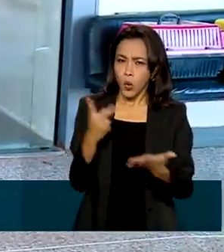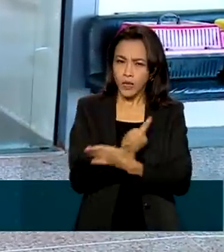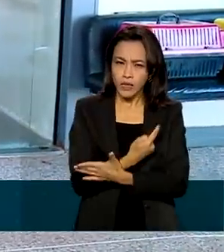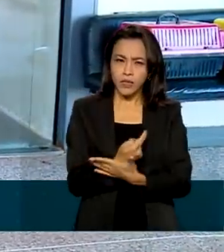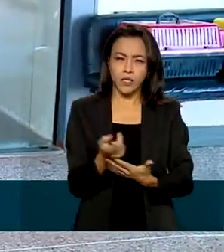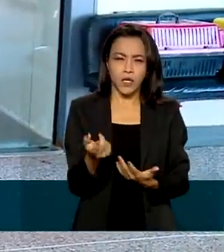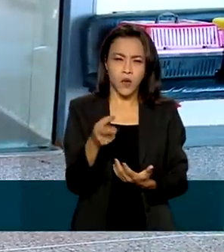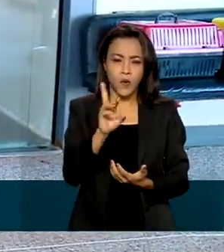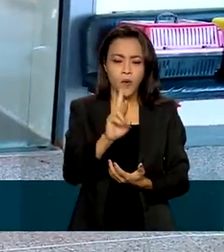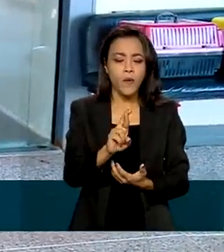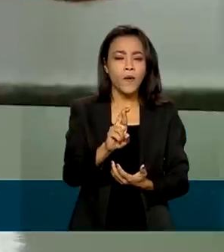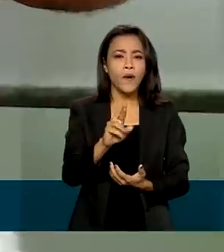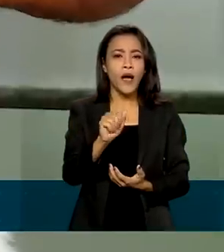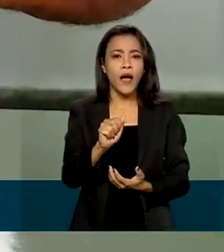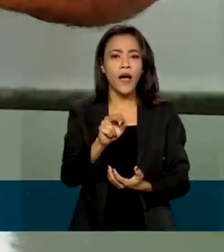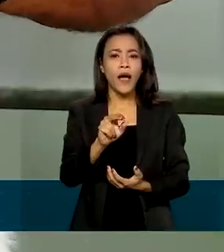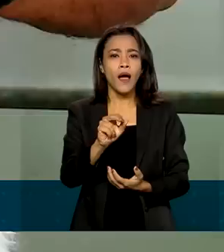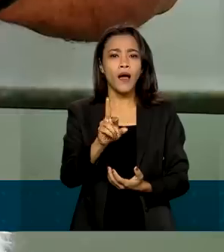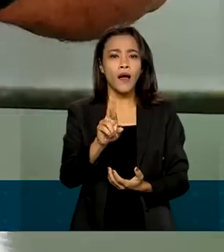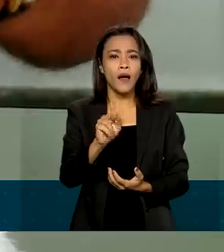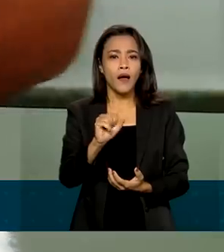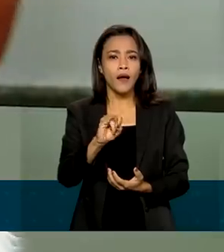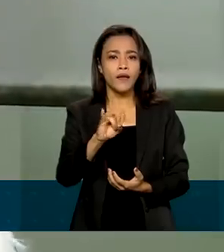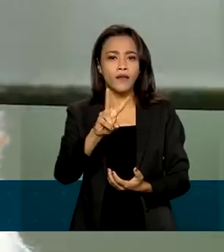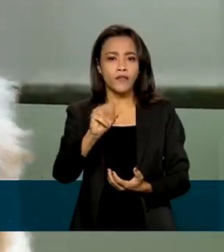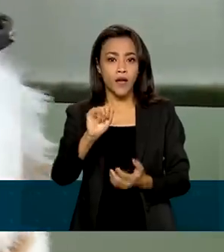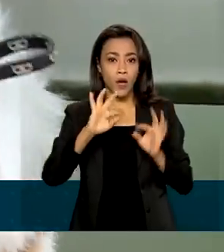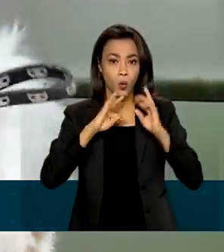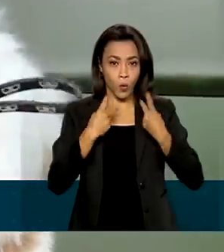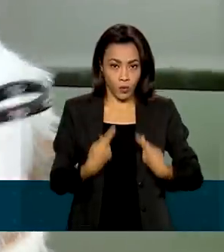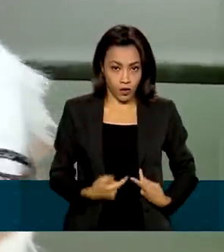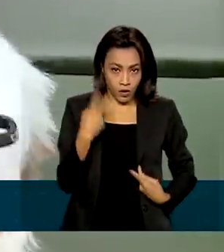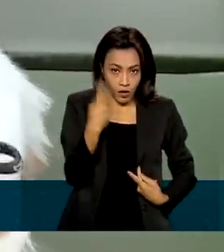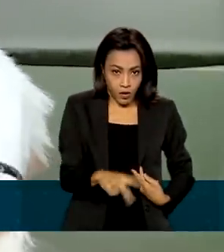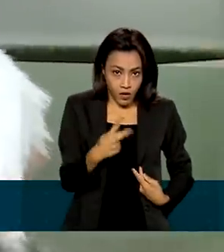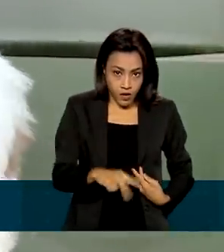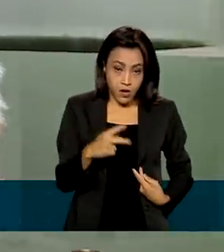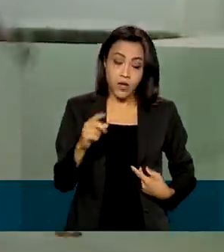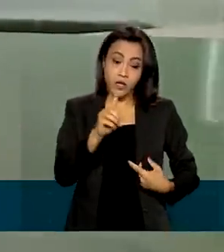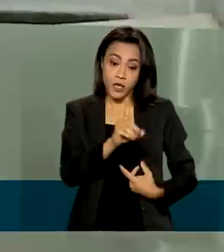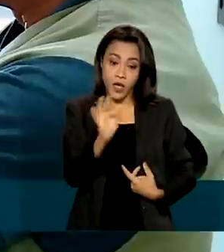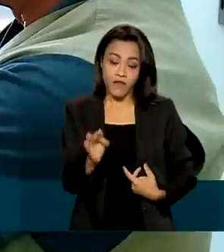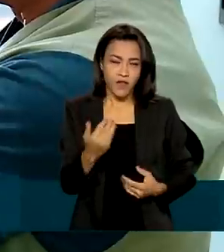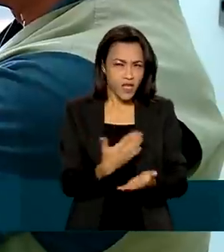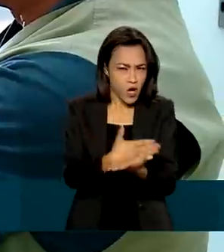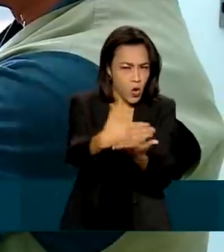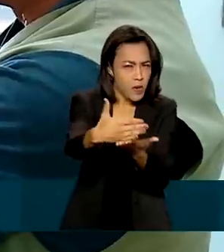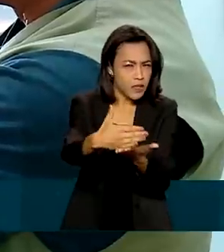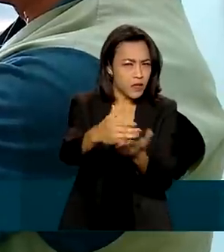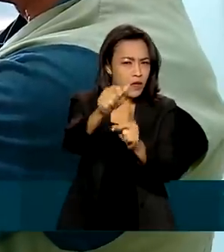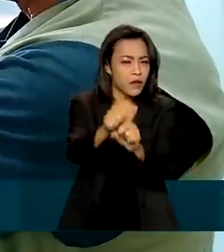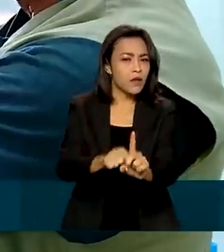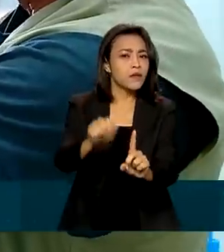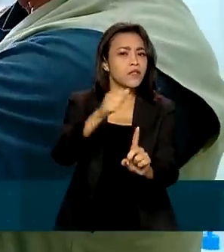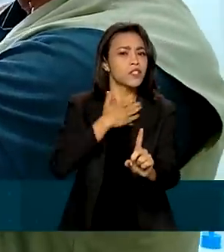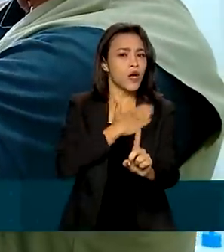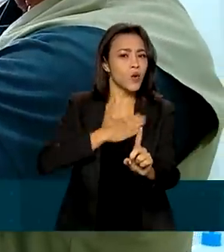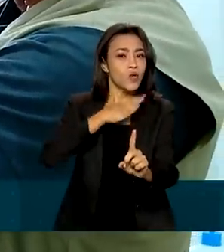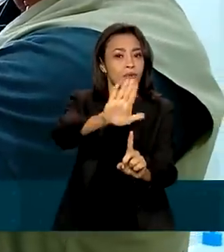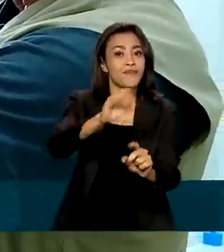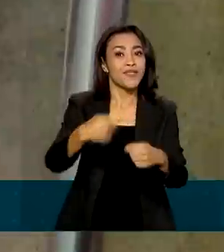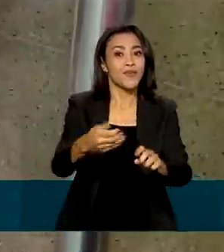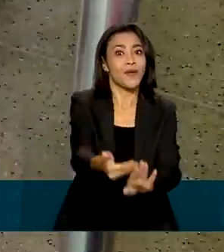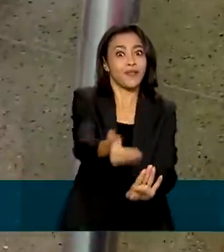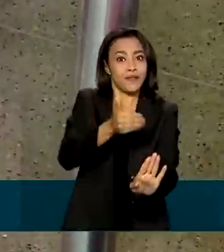raiva humana no Distrito Federal, a campanha de vacinação antirrábica, que começaria em agosto, foi antecipada na capital do